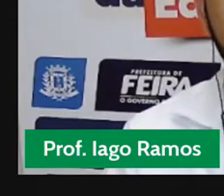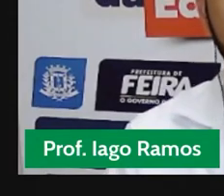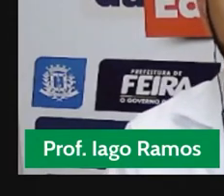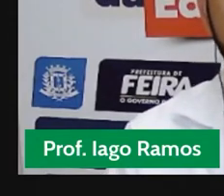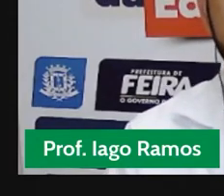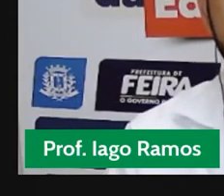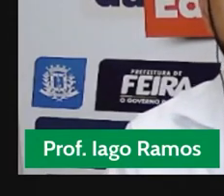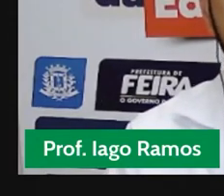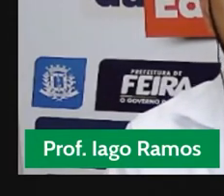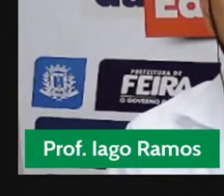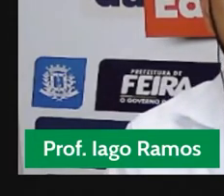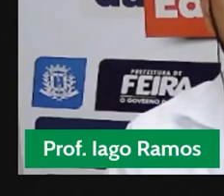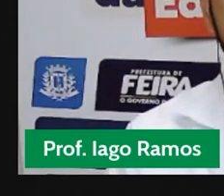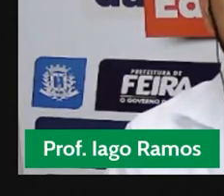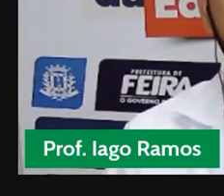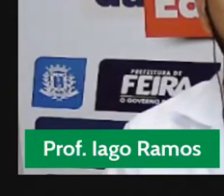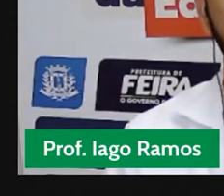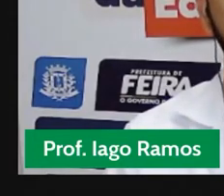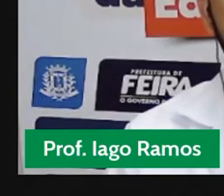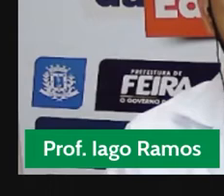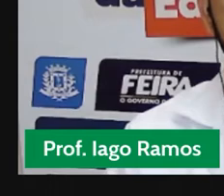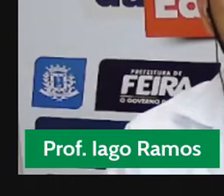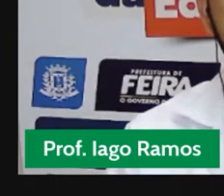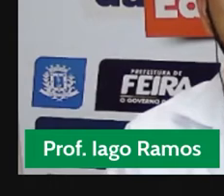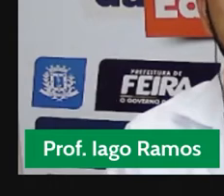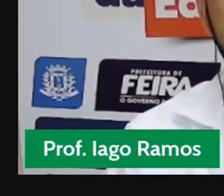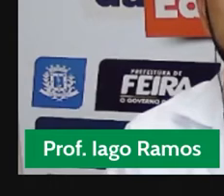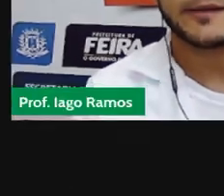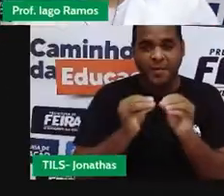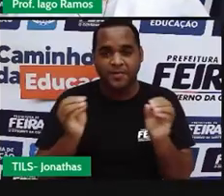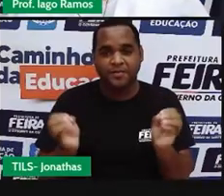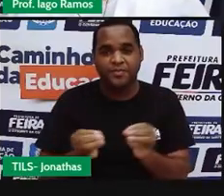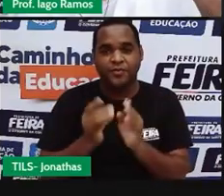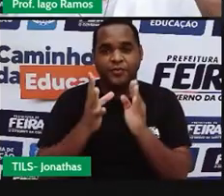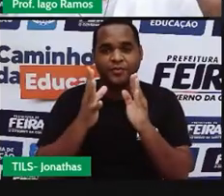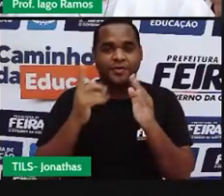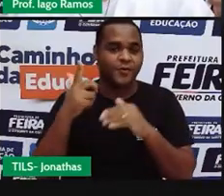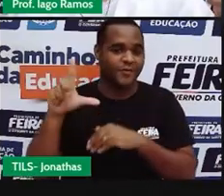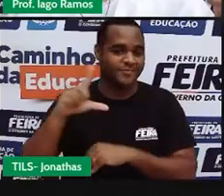E num passe de mágica, outra aparece.